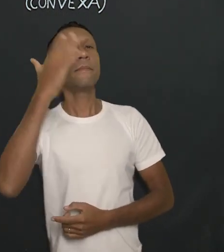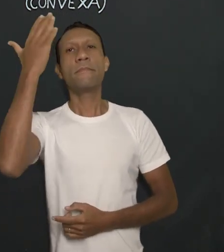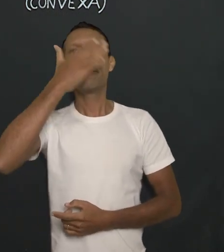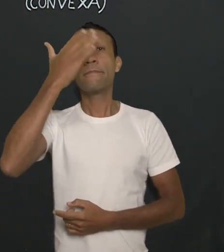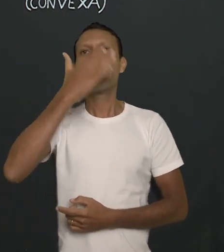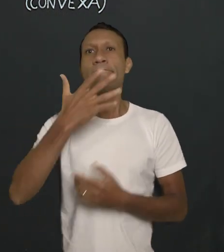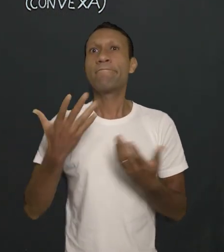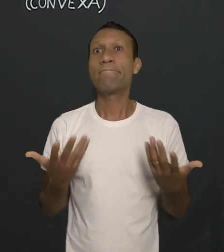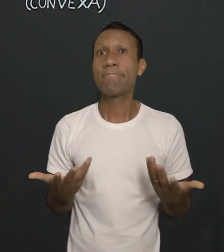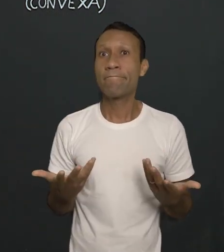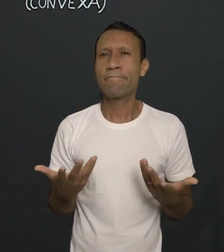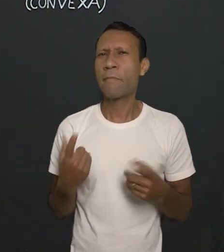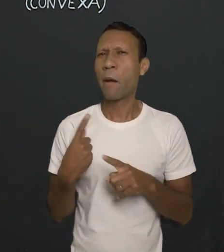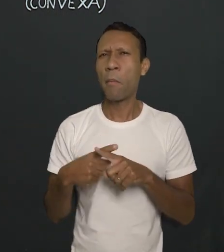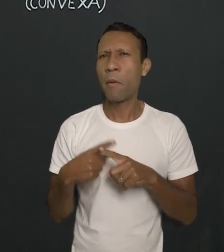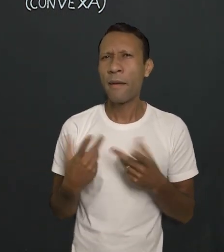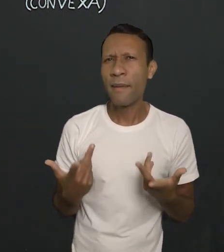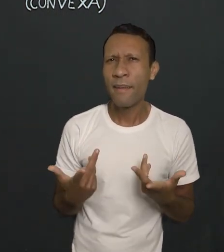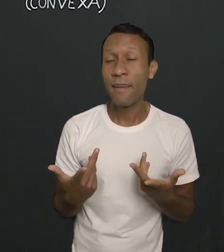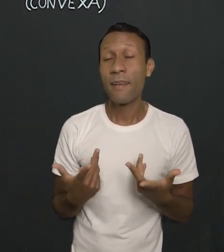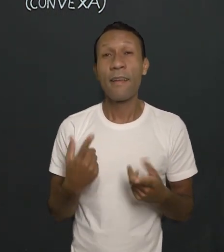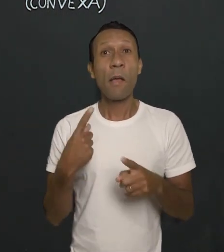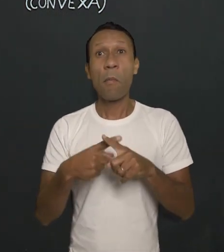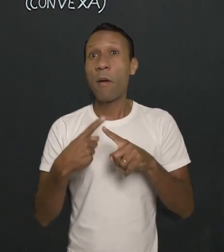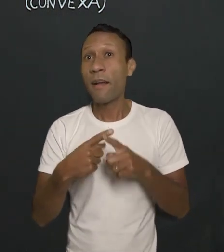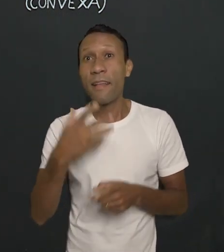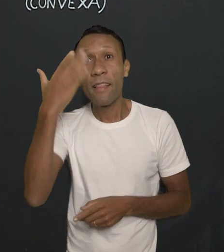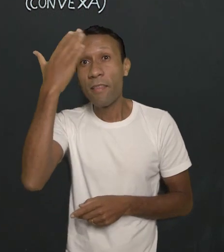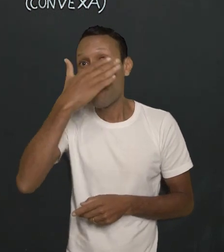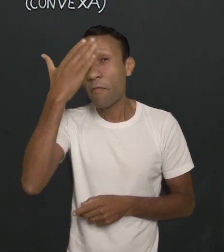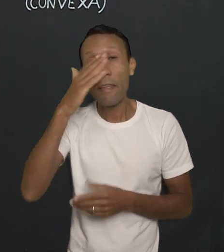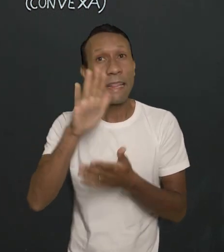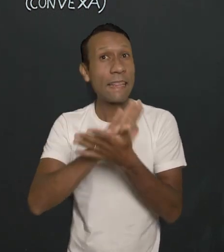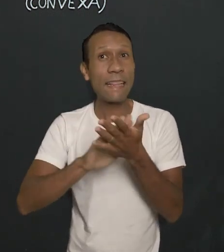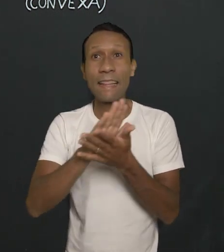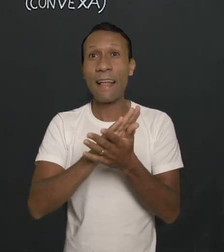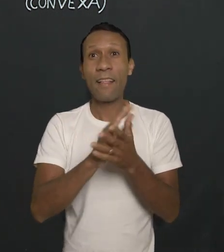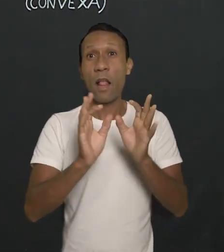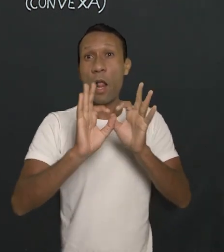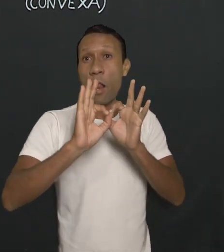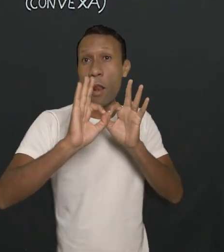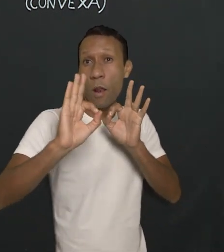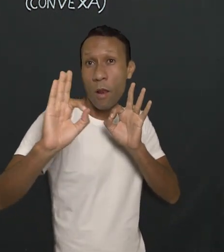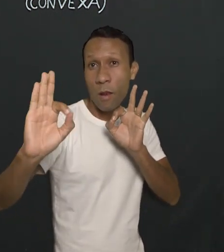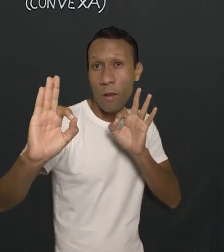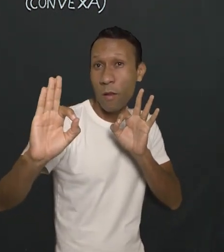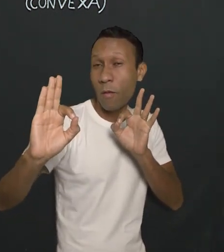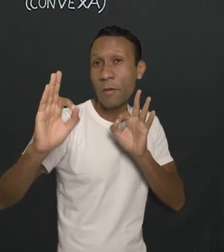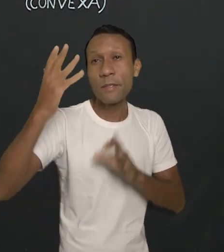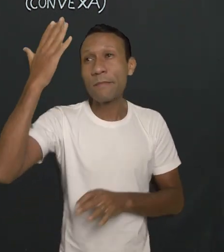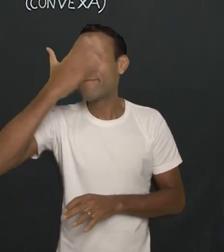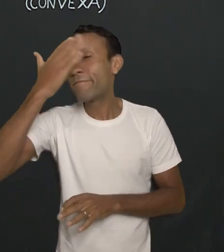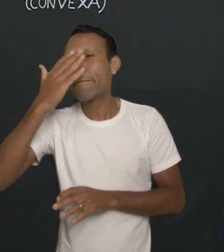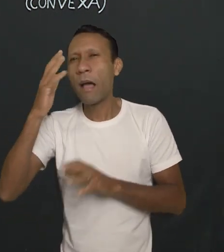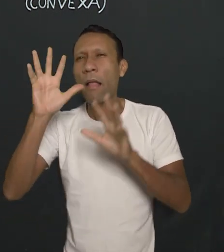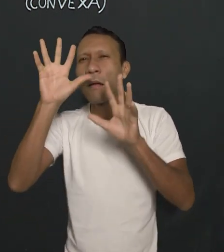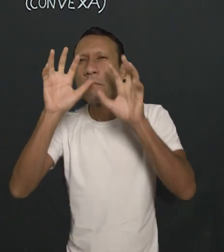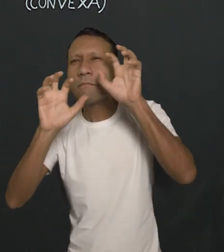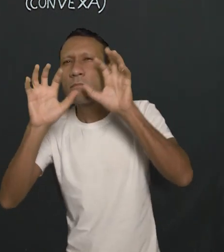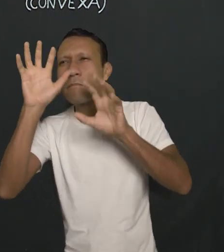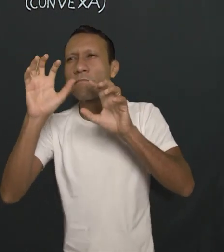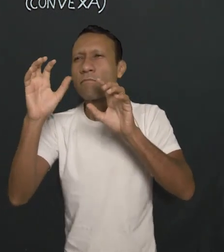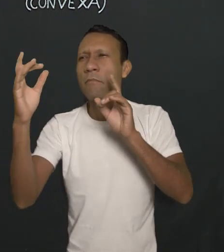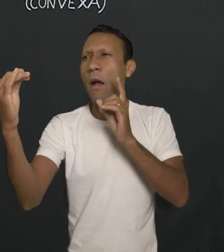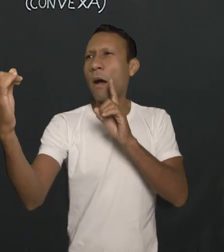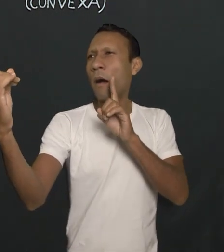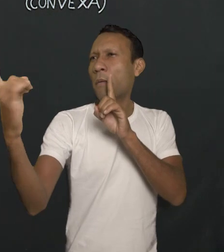você dá aquele tchauzinho, ele não te vê. Ele não é omitido. Ele não enxerga de longe. De longe, ele está vendo embaçado. E